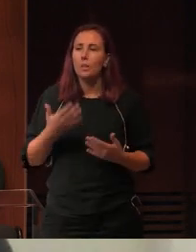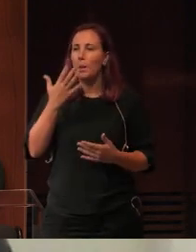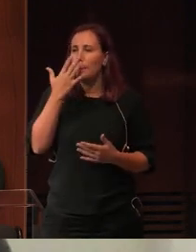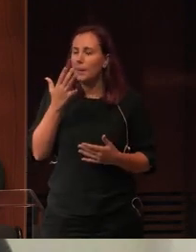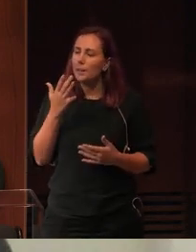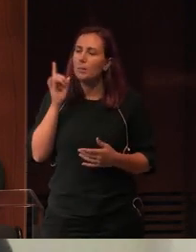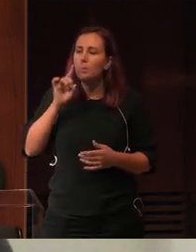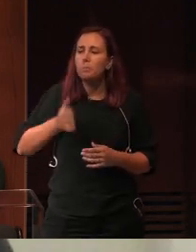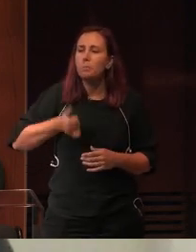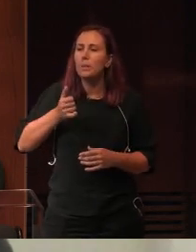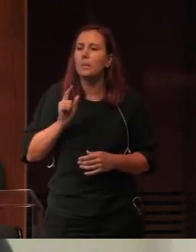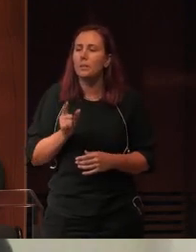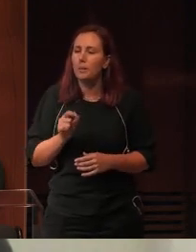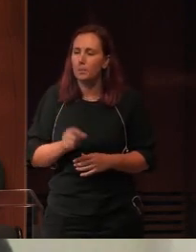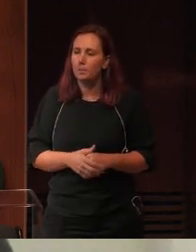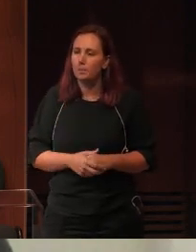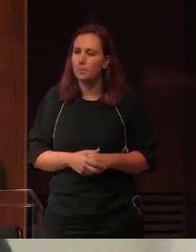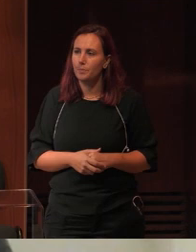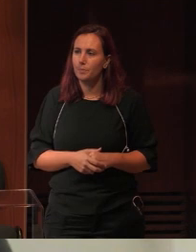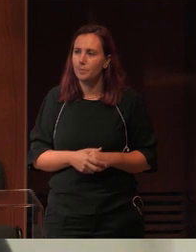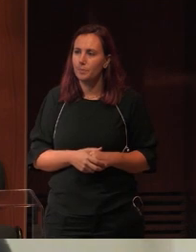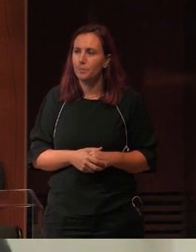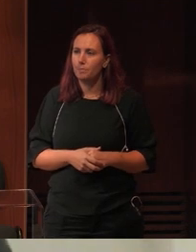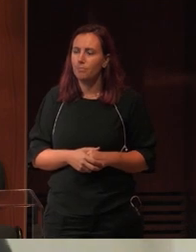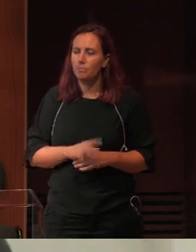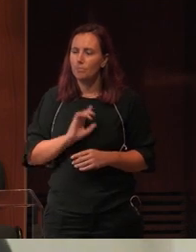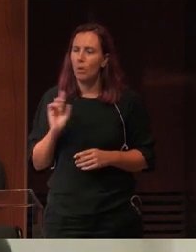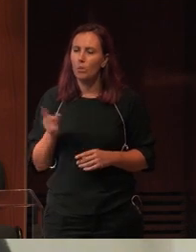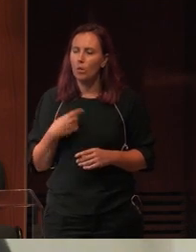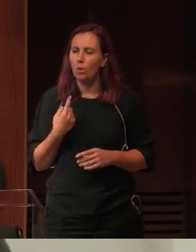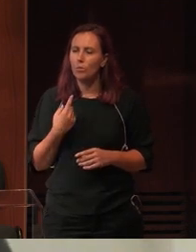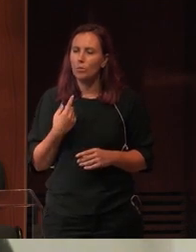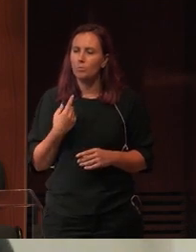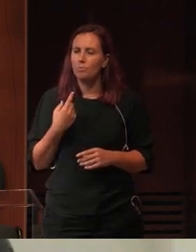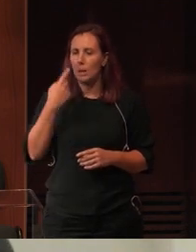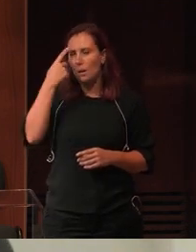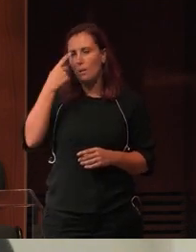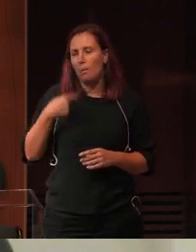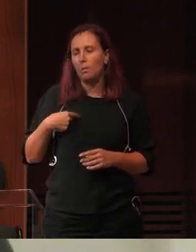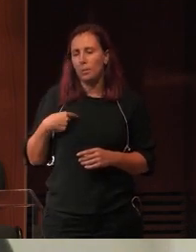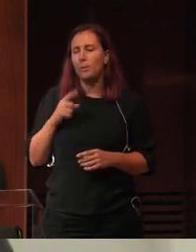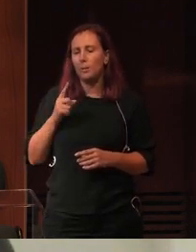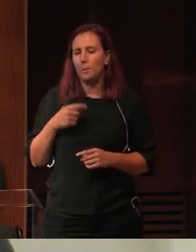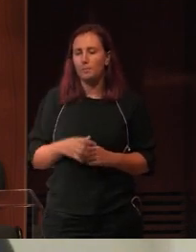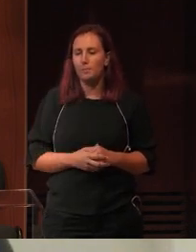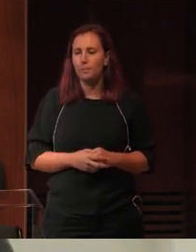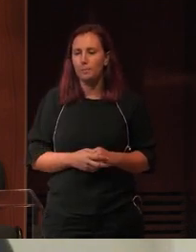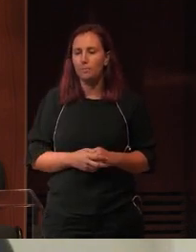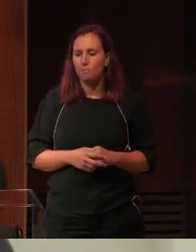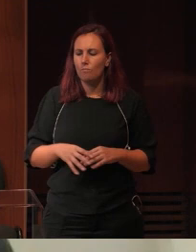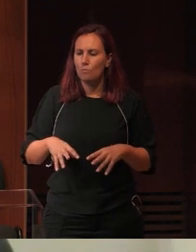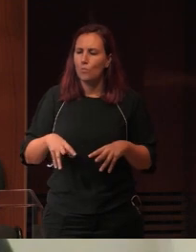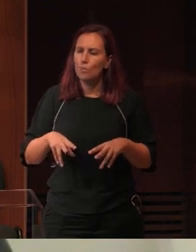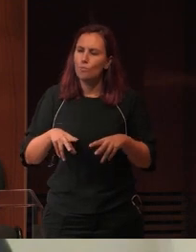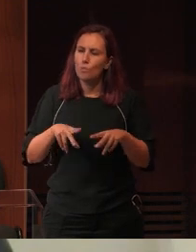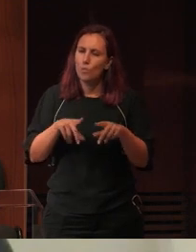fundamental é que saibamos perceber que estamos a evoluir